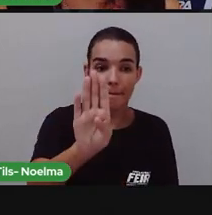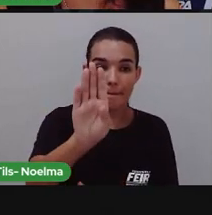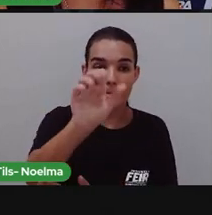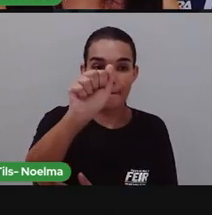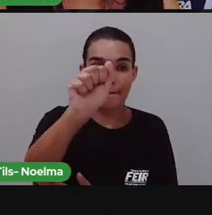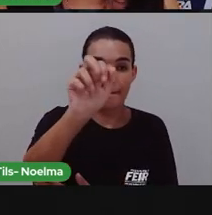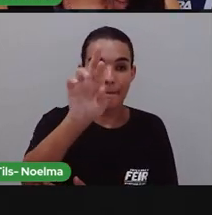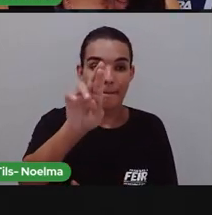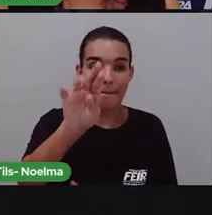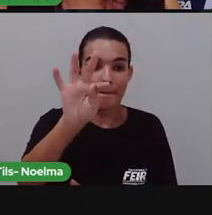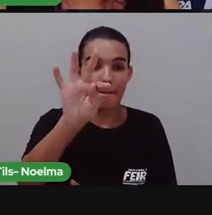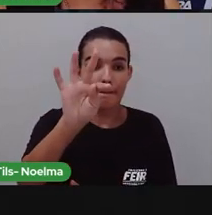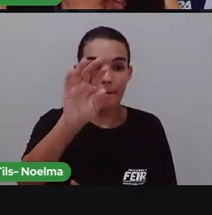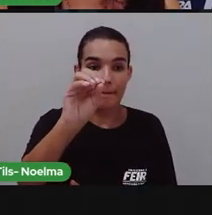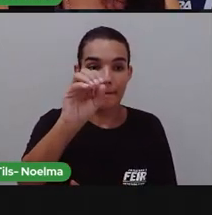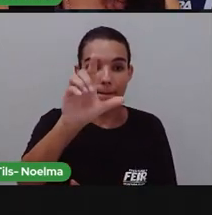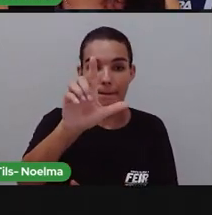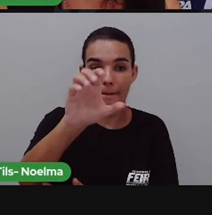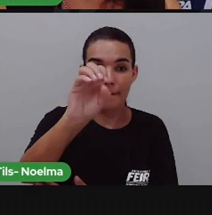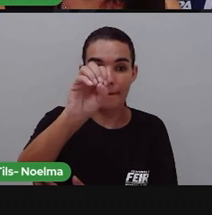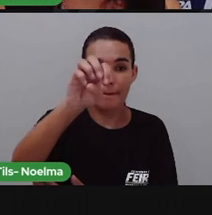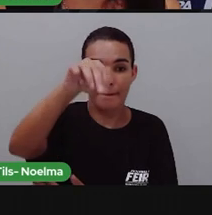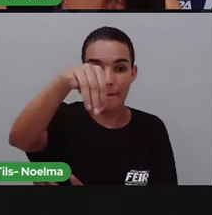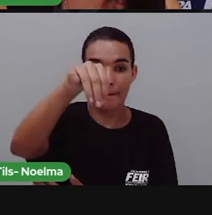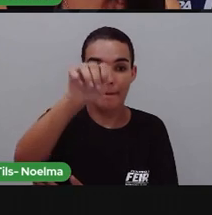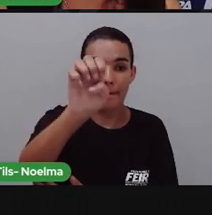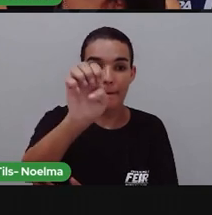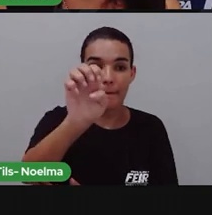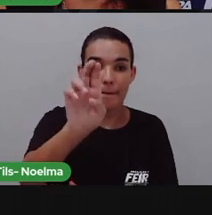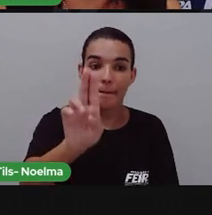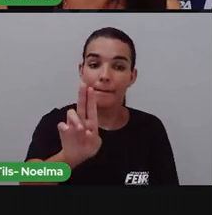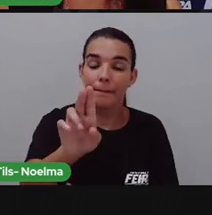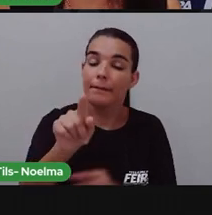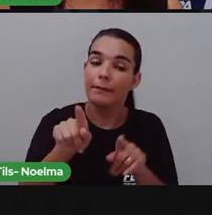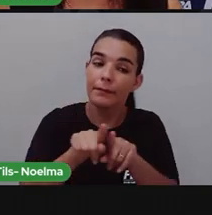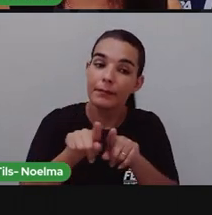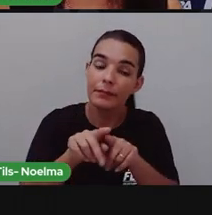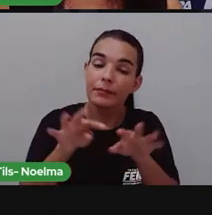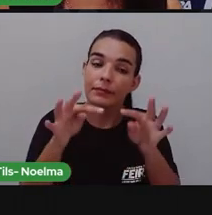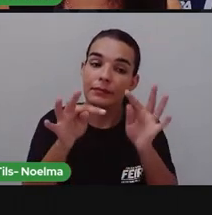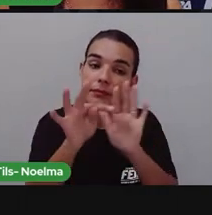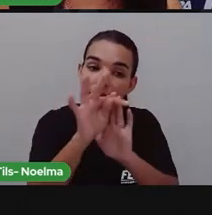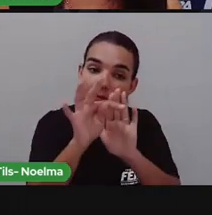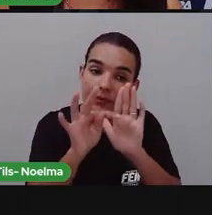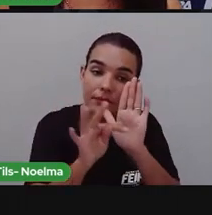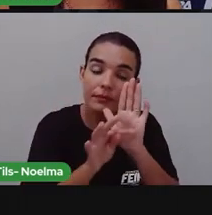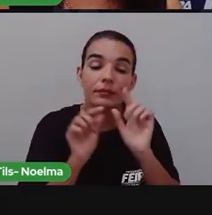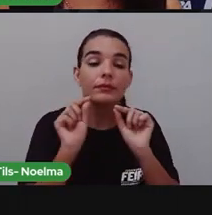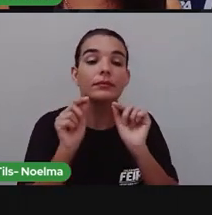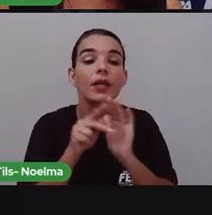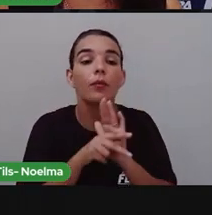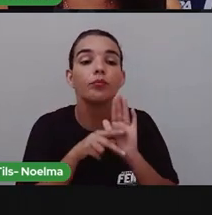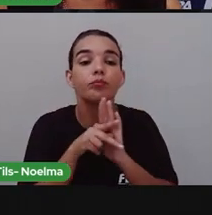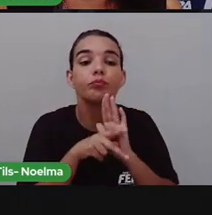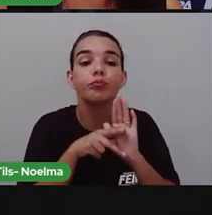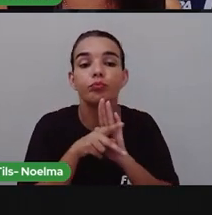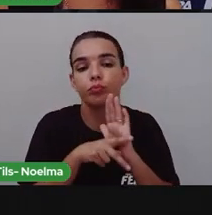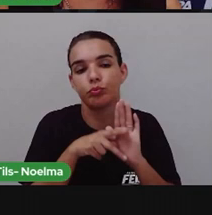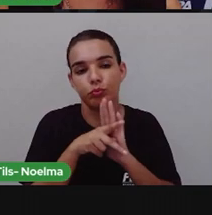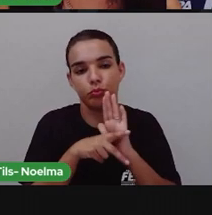poesia, de poema, aliás. Vem em forma de poema a biografia dele, a